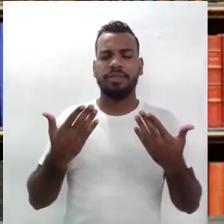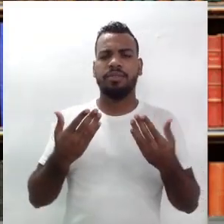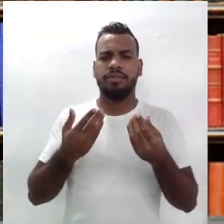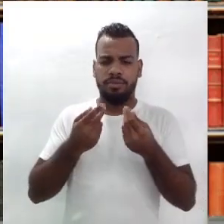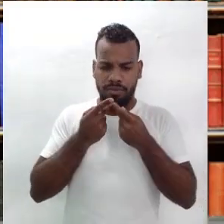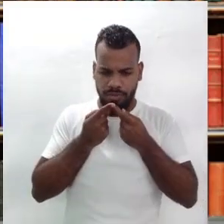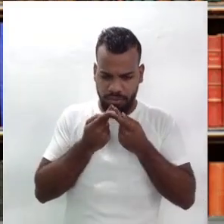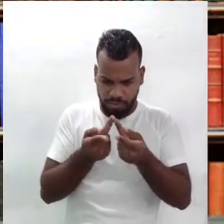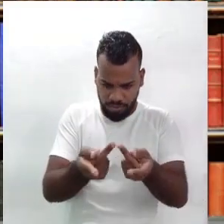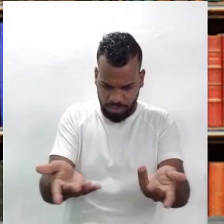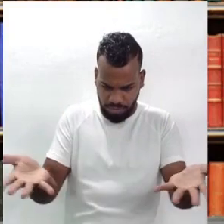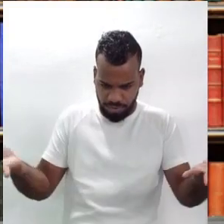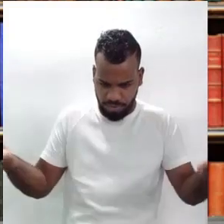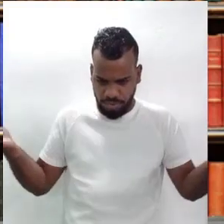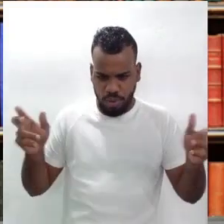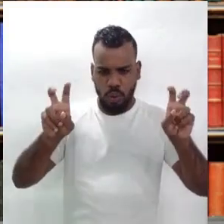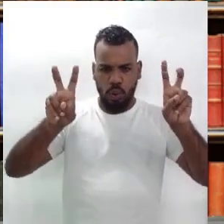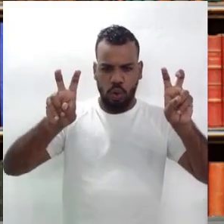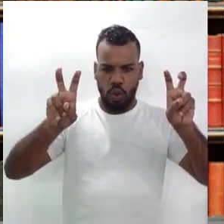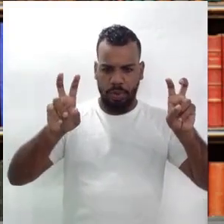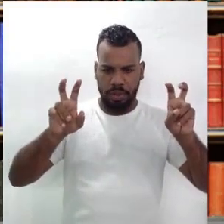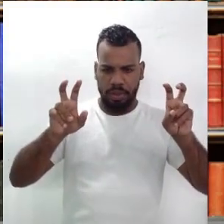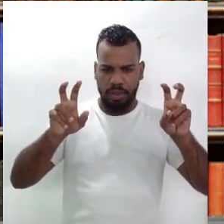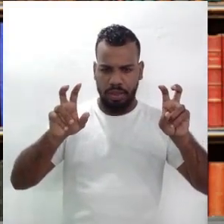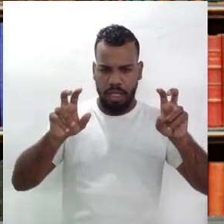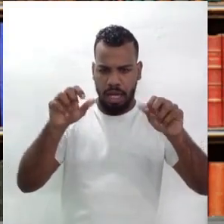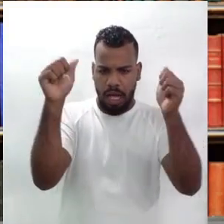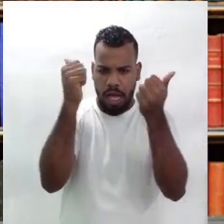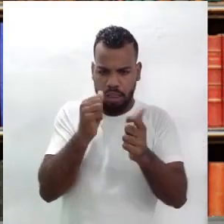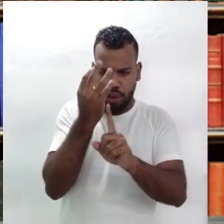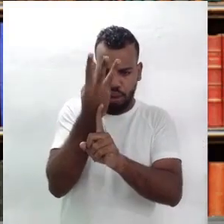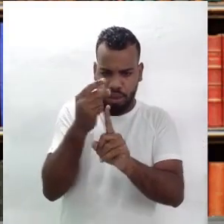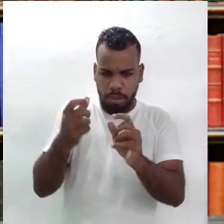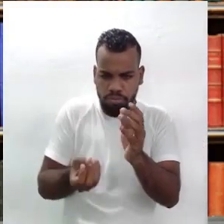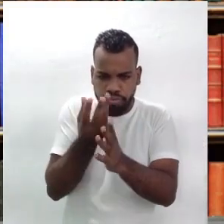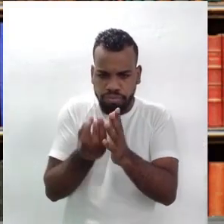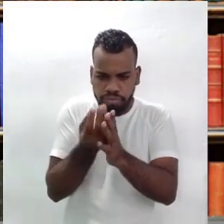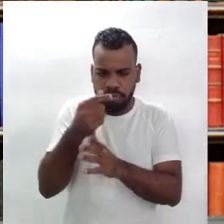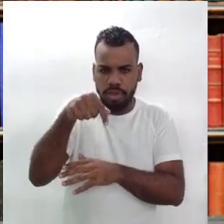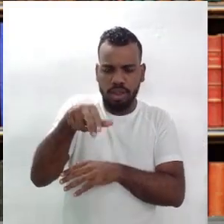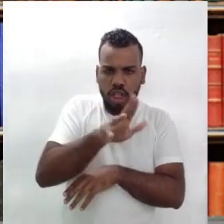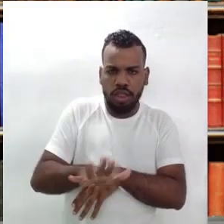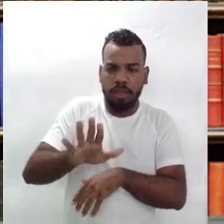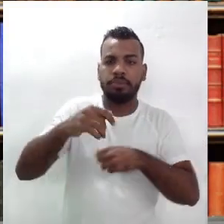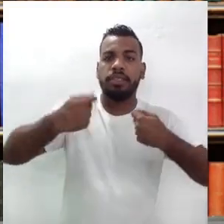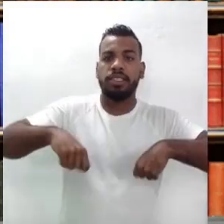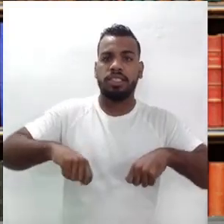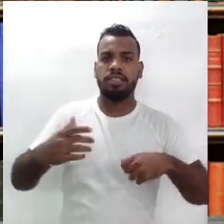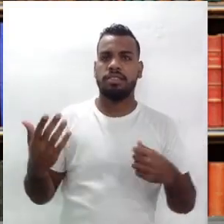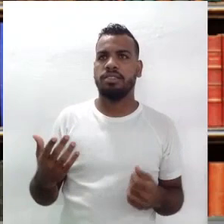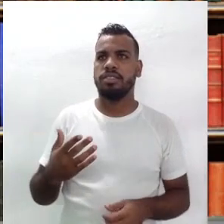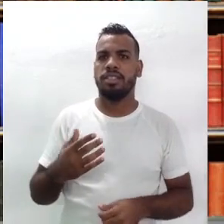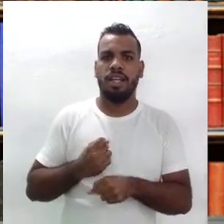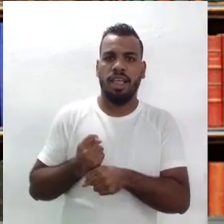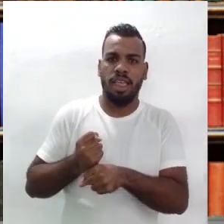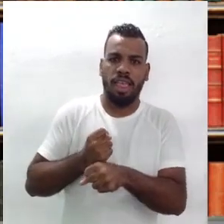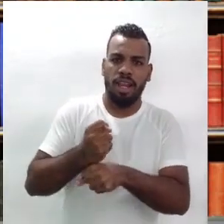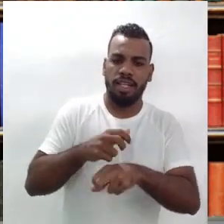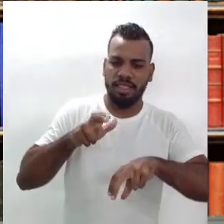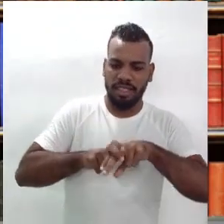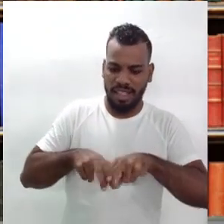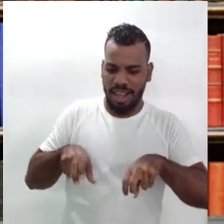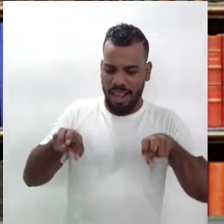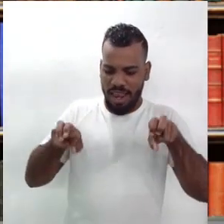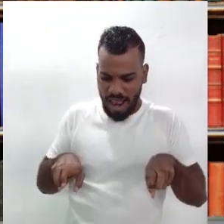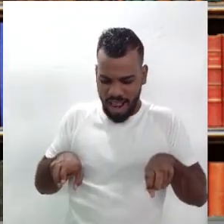declinar sobre a produção artística nordestina, nós precisaríamos de, talvez, alguns anos sentadinhos